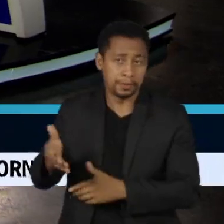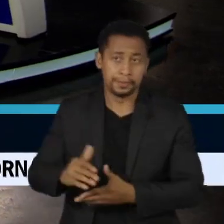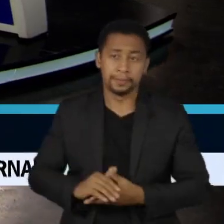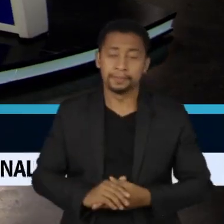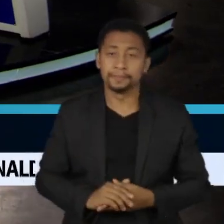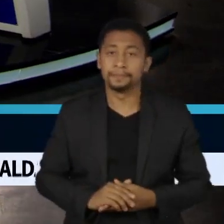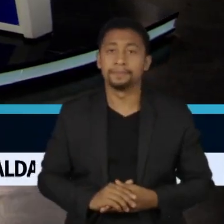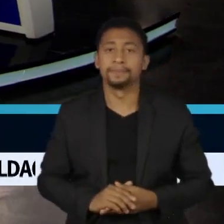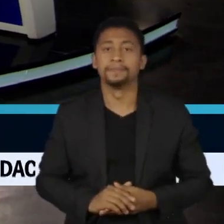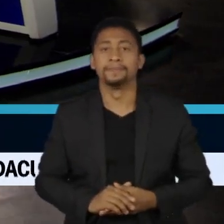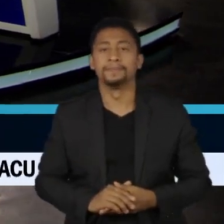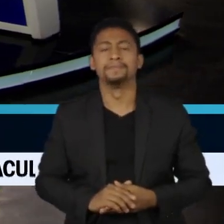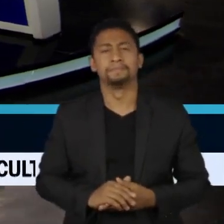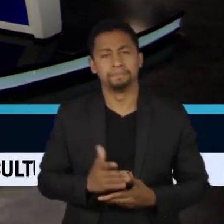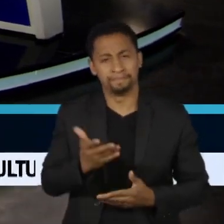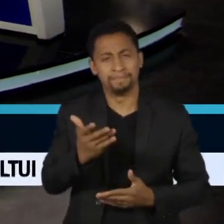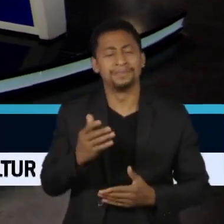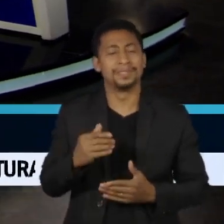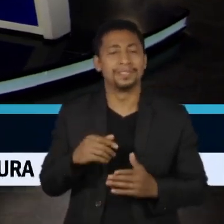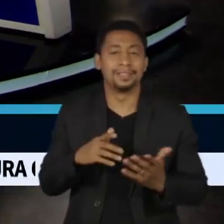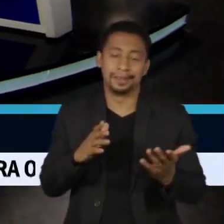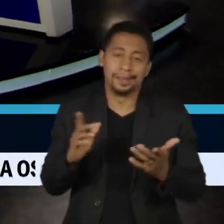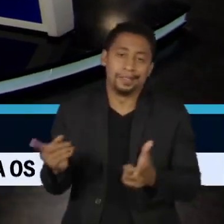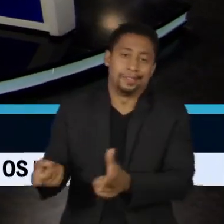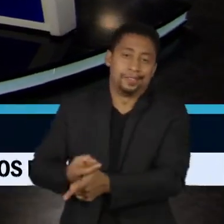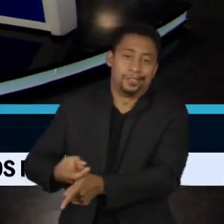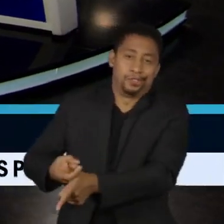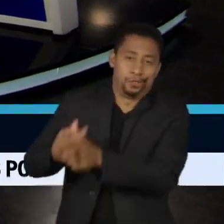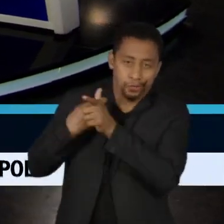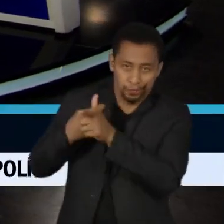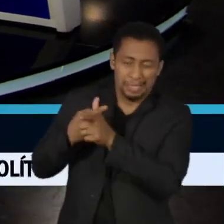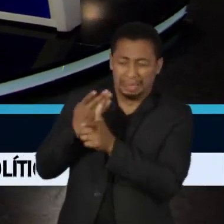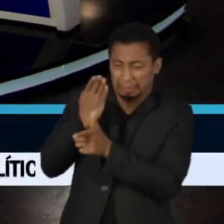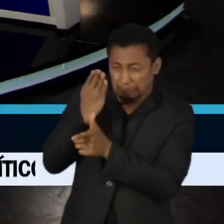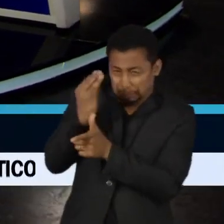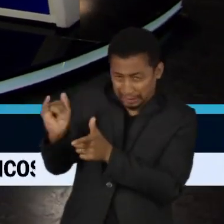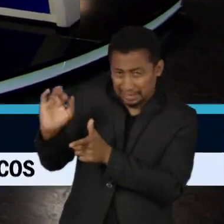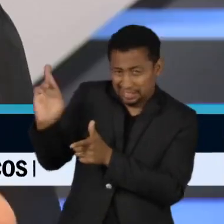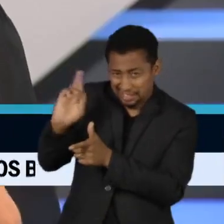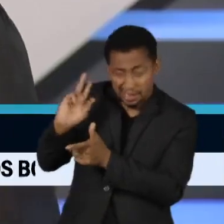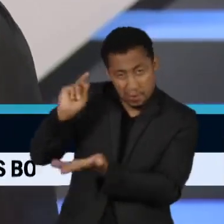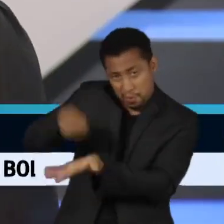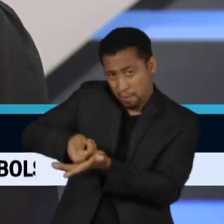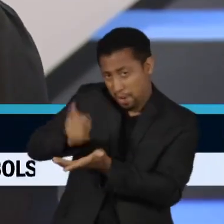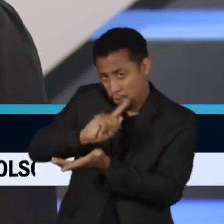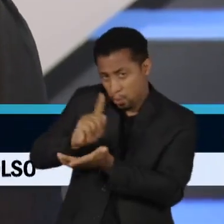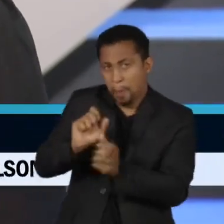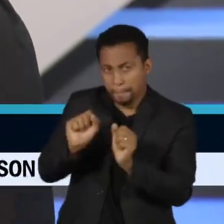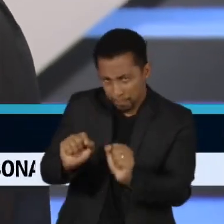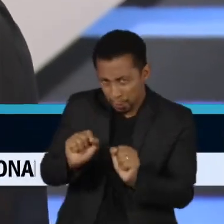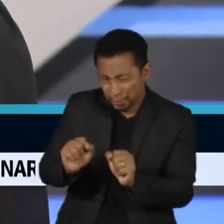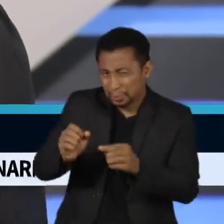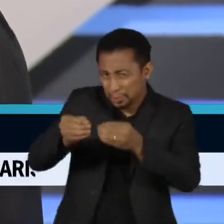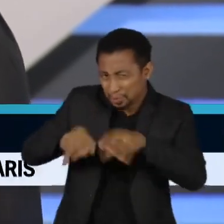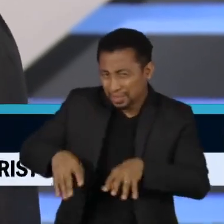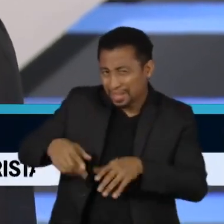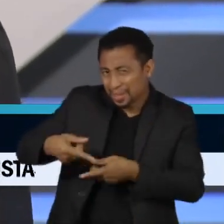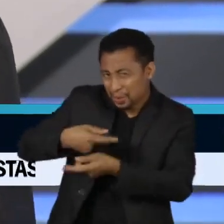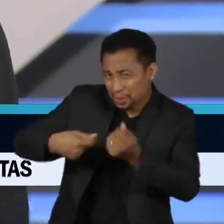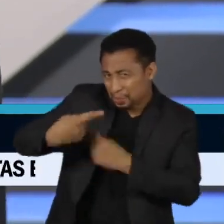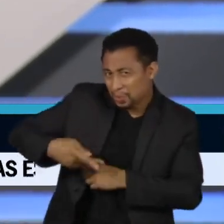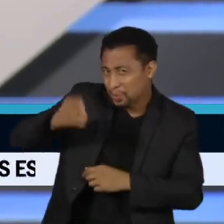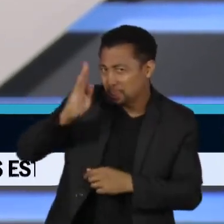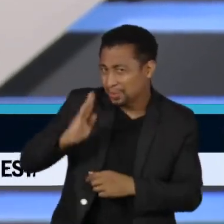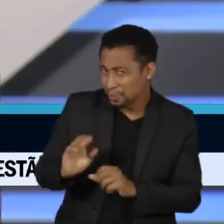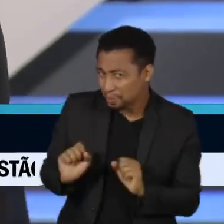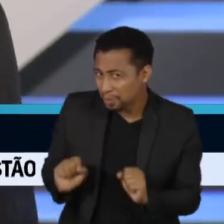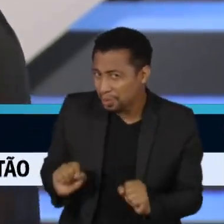Juliana, os impactos desse calote bilionário, eles podem crescer e afetar a nossa economia a risco de